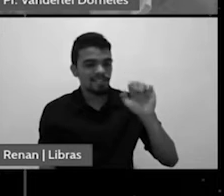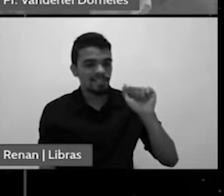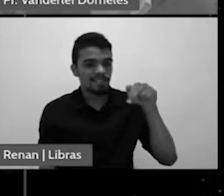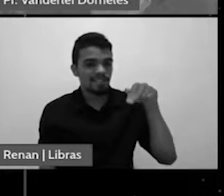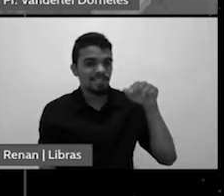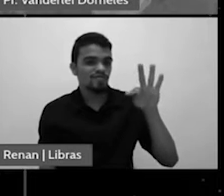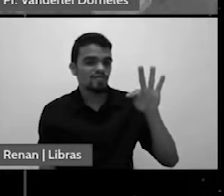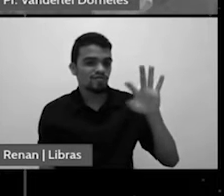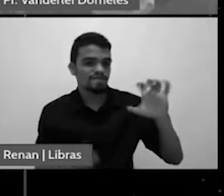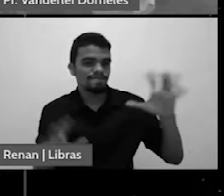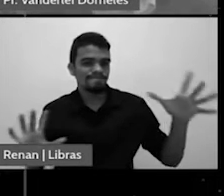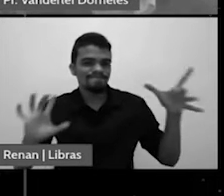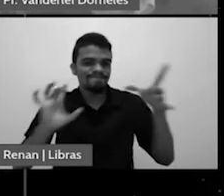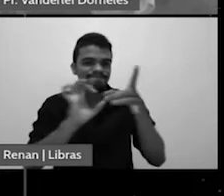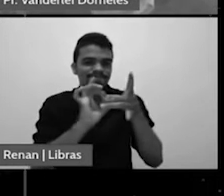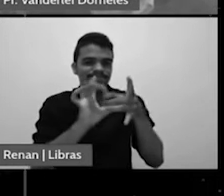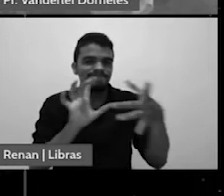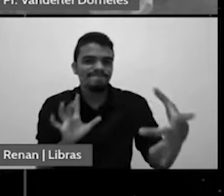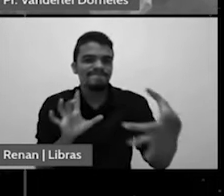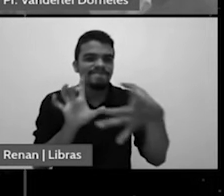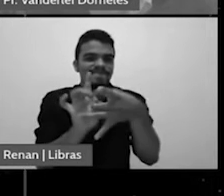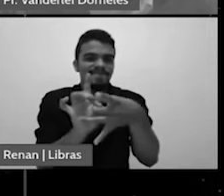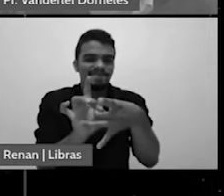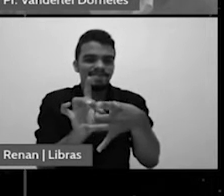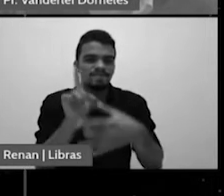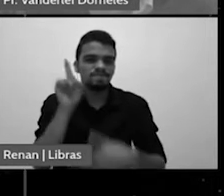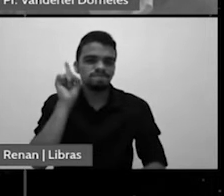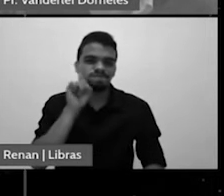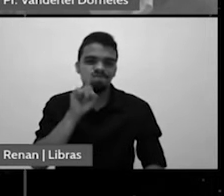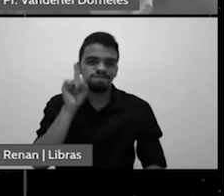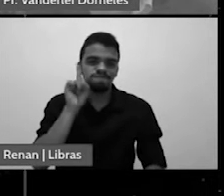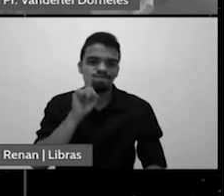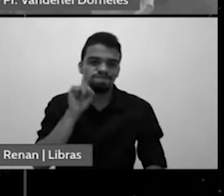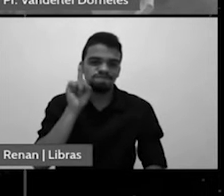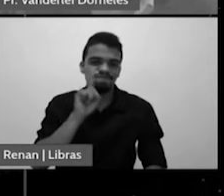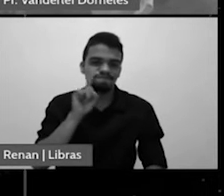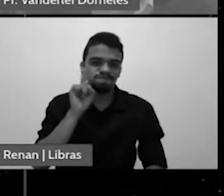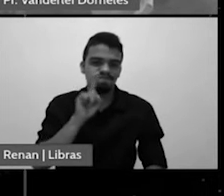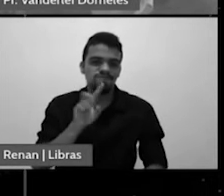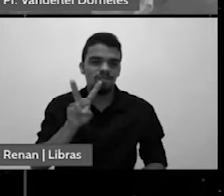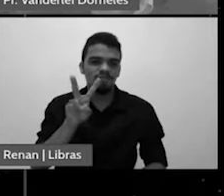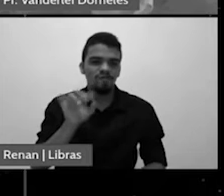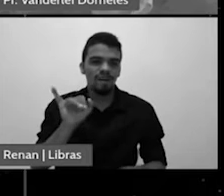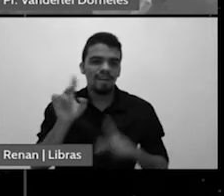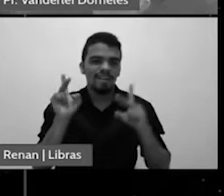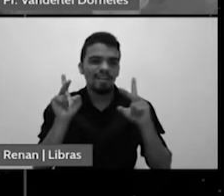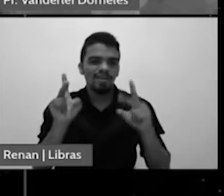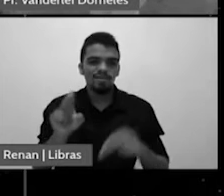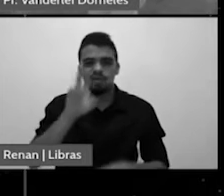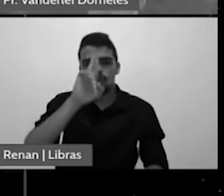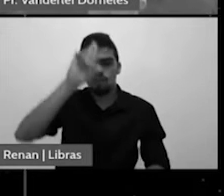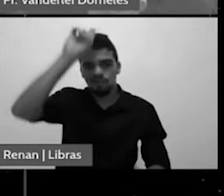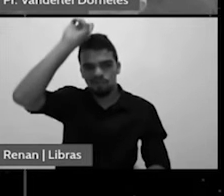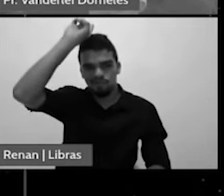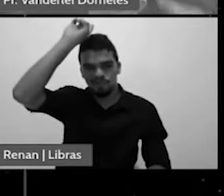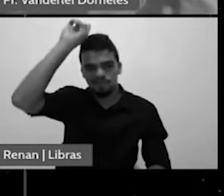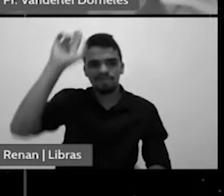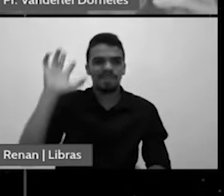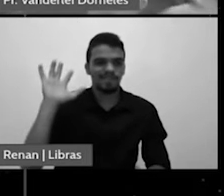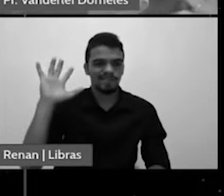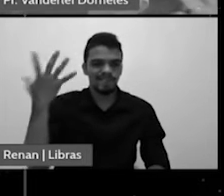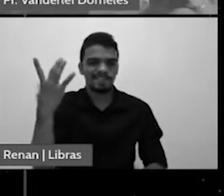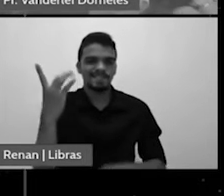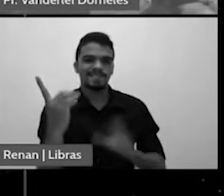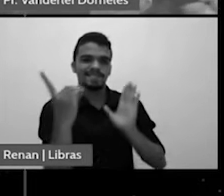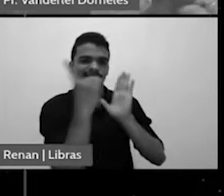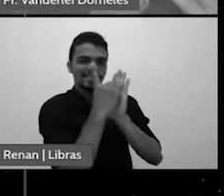união os Estados Unidos seguirão as pegadas de Roma e aí vem então o decreto dominical a que altura estamos